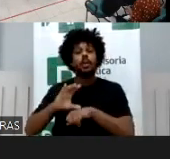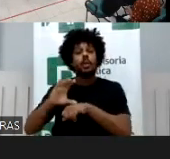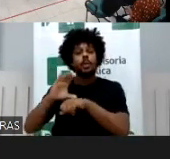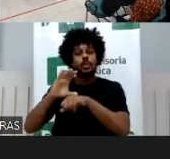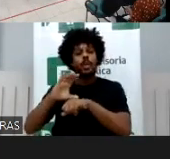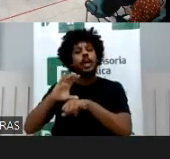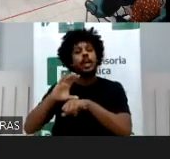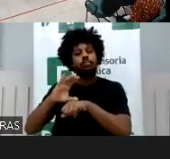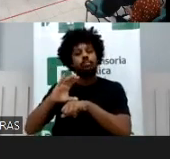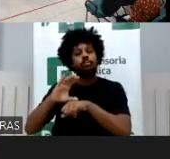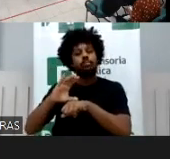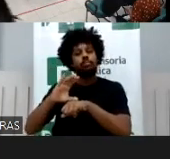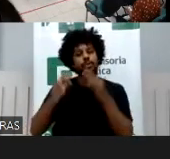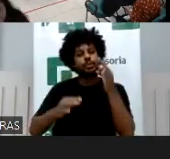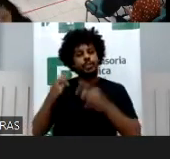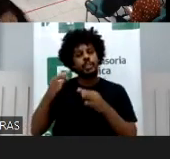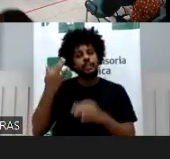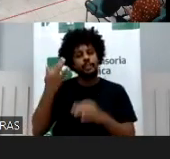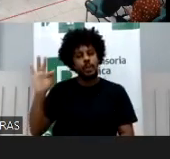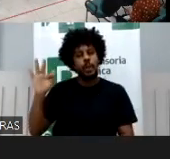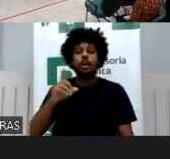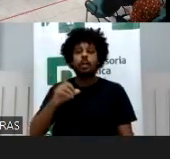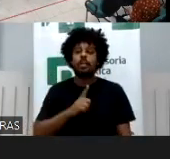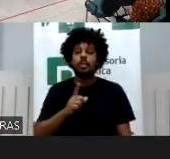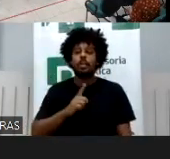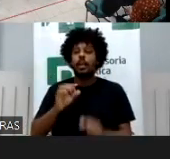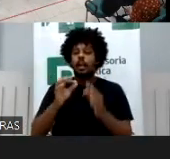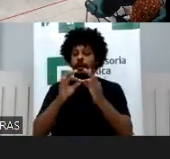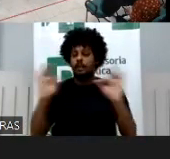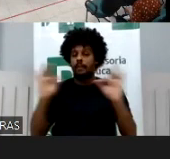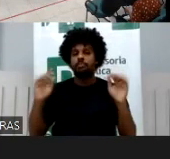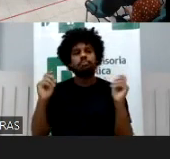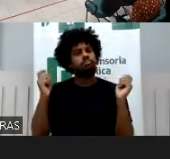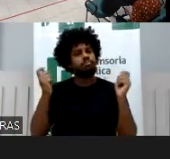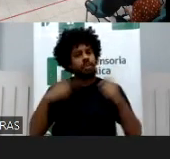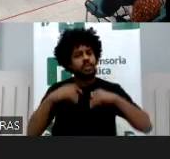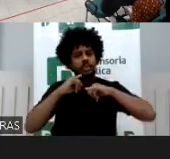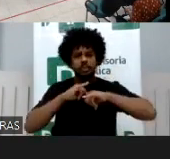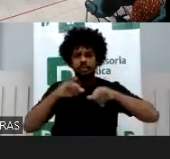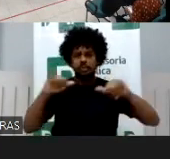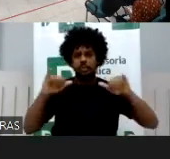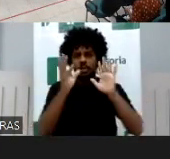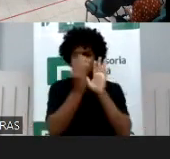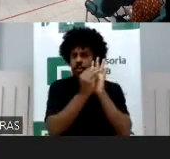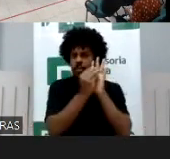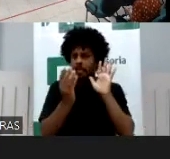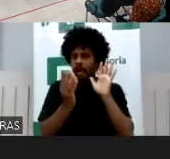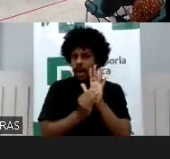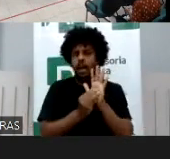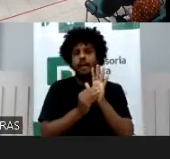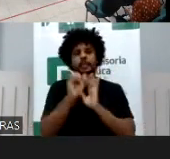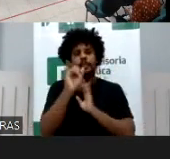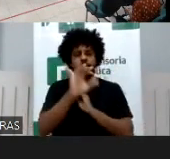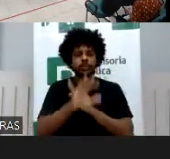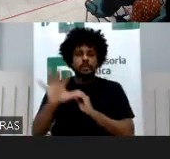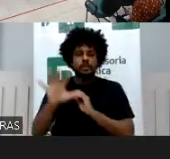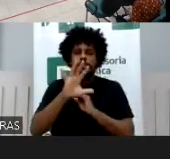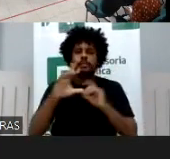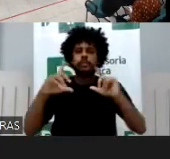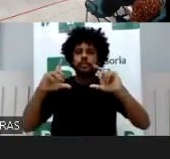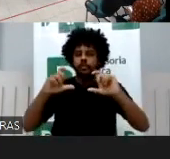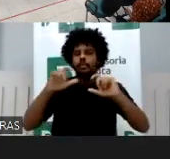aprovou-se o seguinte anunciado, a possibilidade de divulgação de dados e imagens de crianças e adolescentes na internet